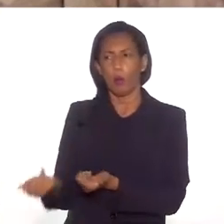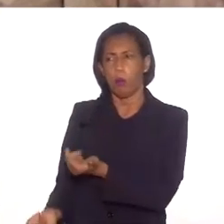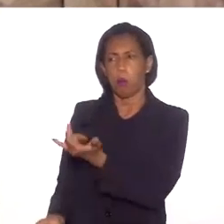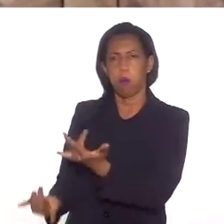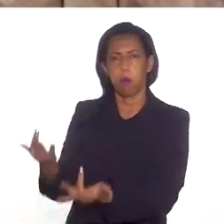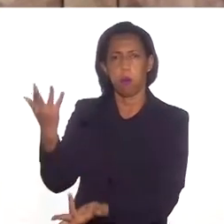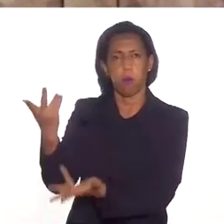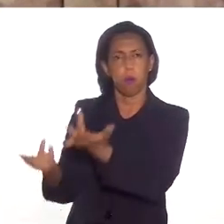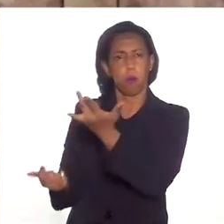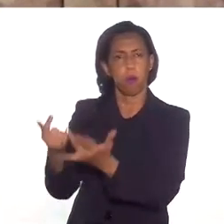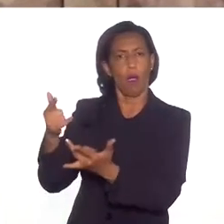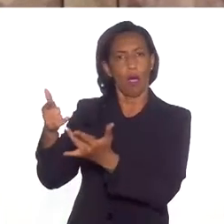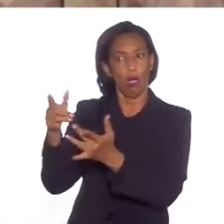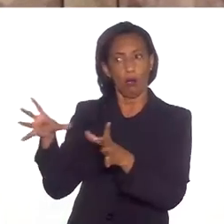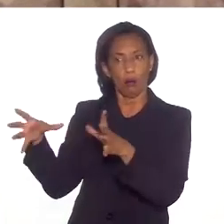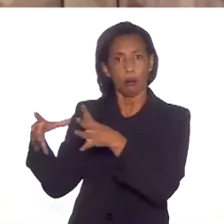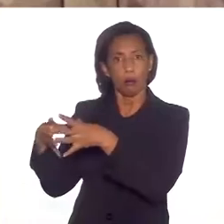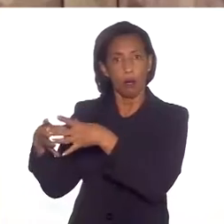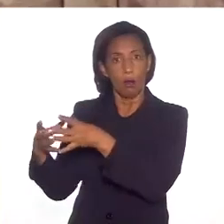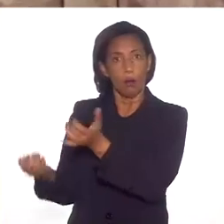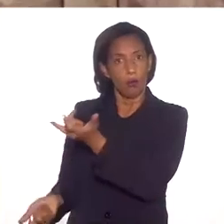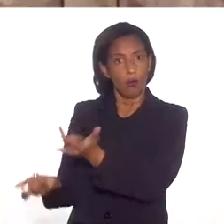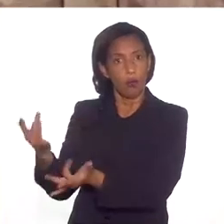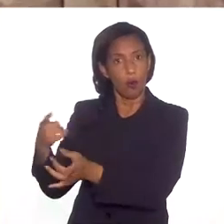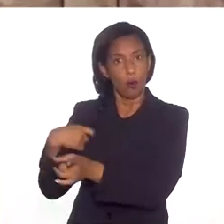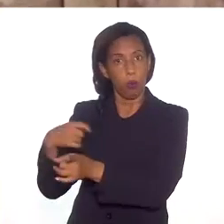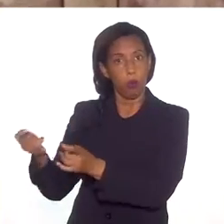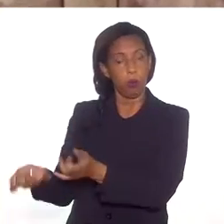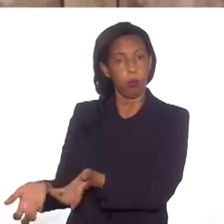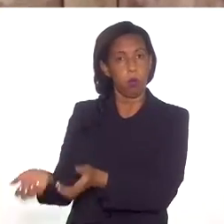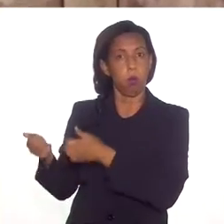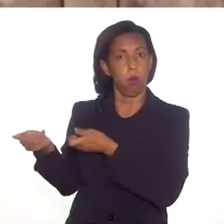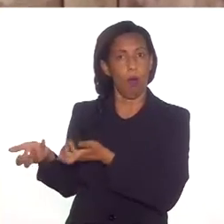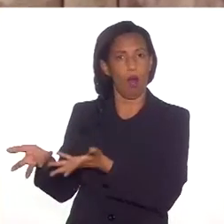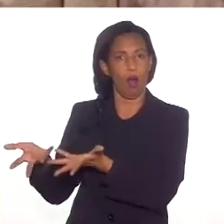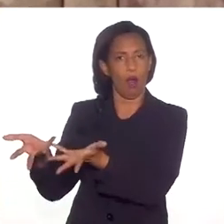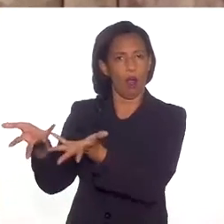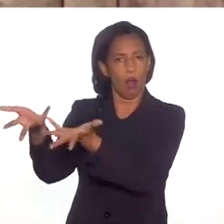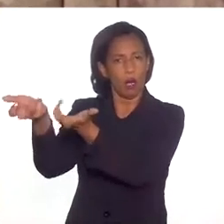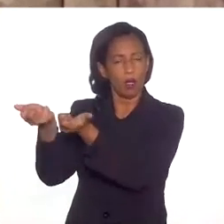incêndios, uma aldeia do seu povo foi incendiada há pouco tempo,